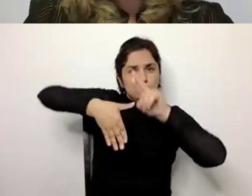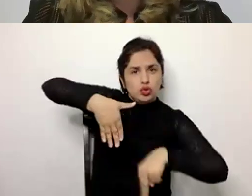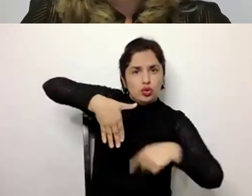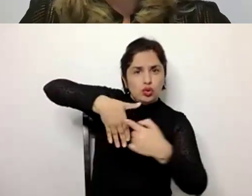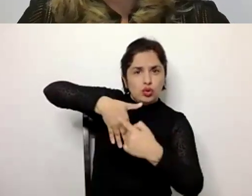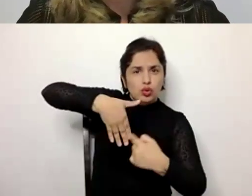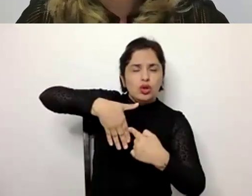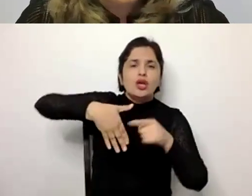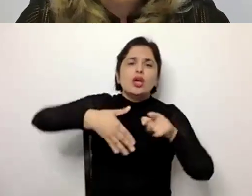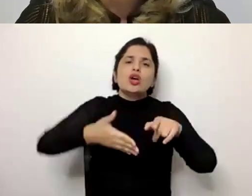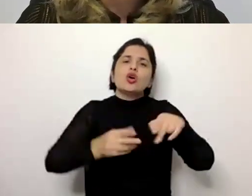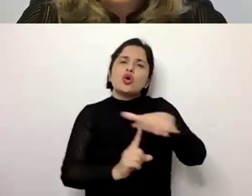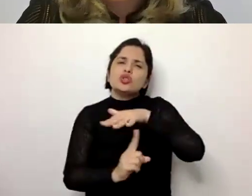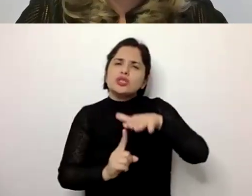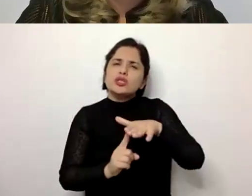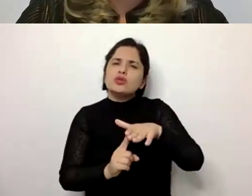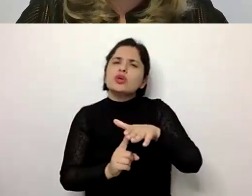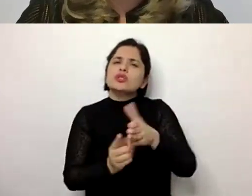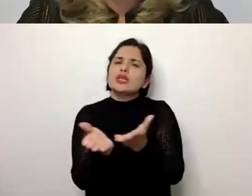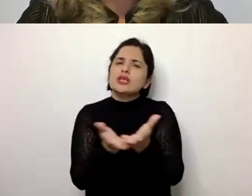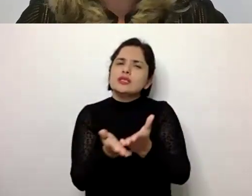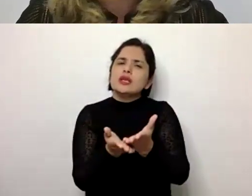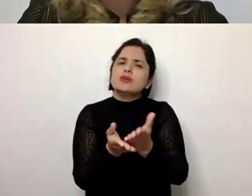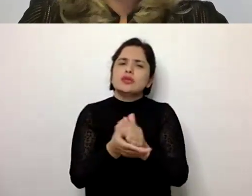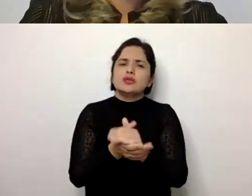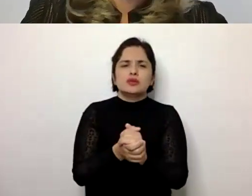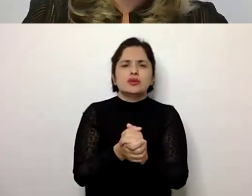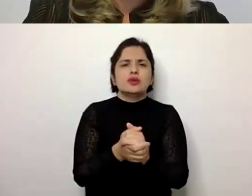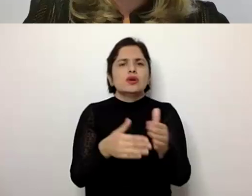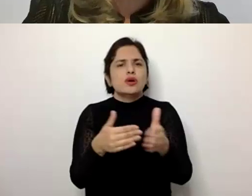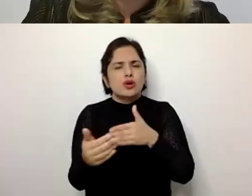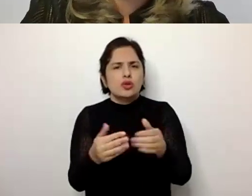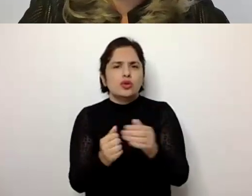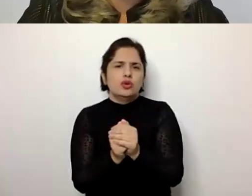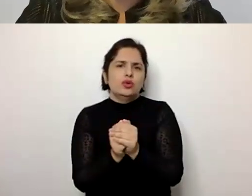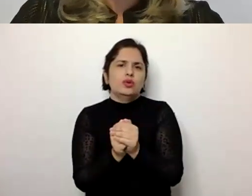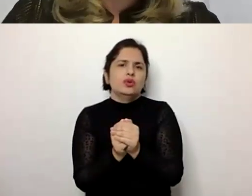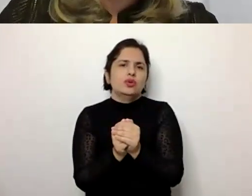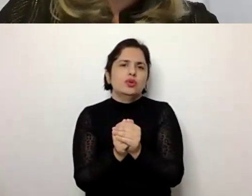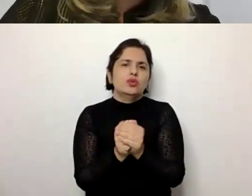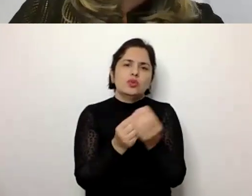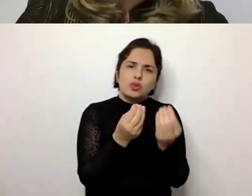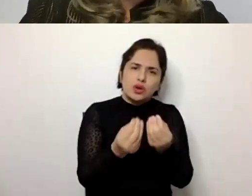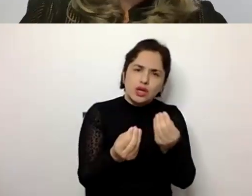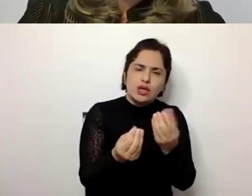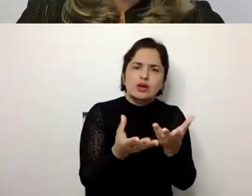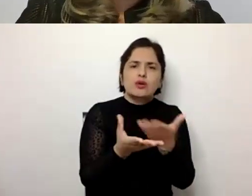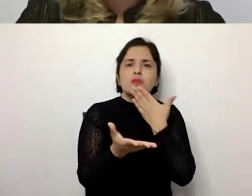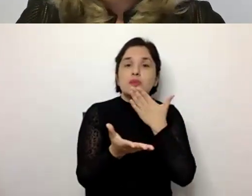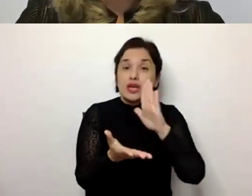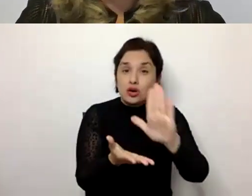condições sanitárias muito boas, né, com água tratada, esgoto tratado, com condições de